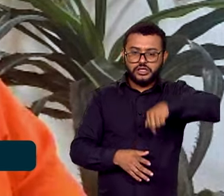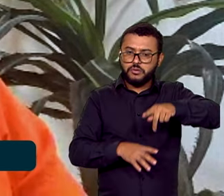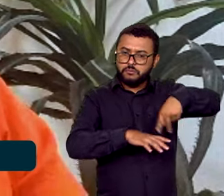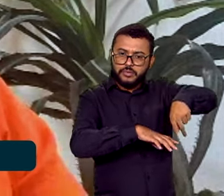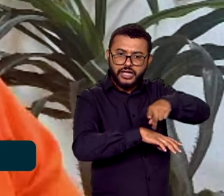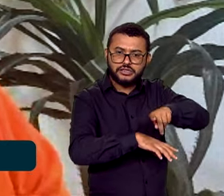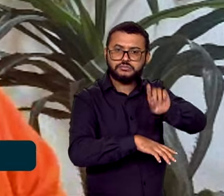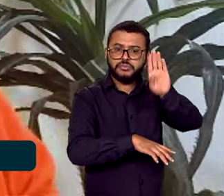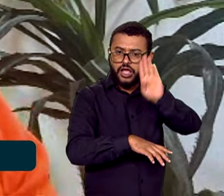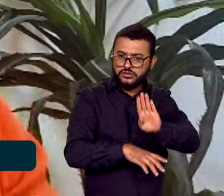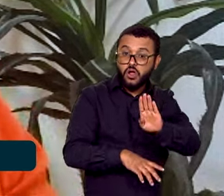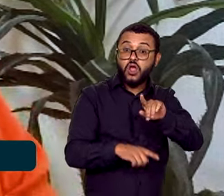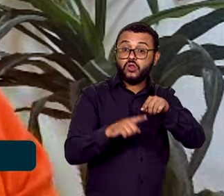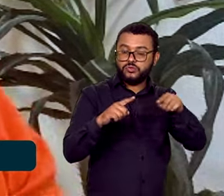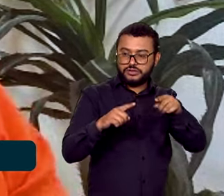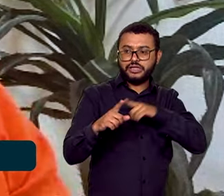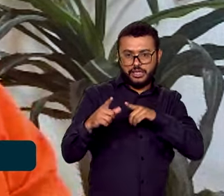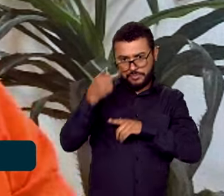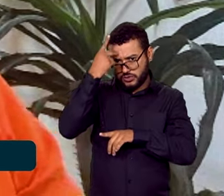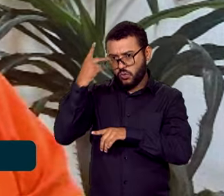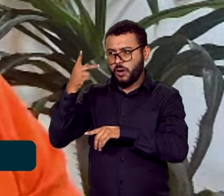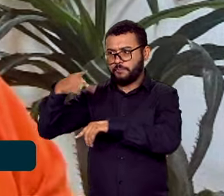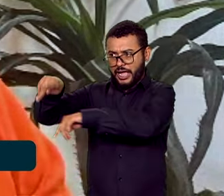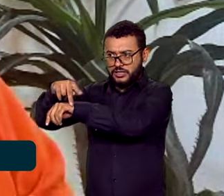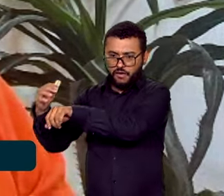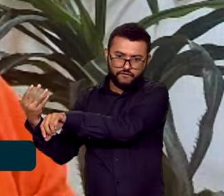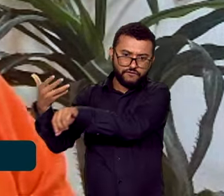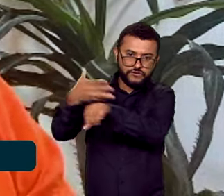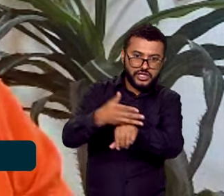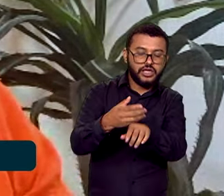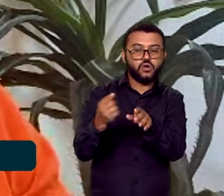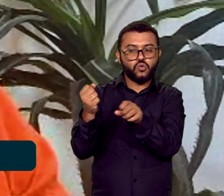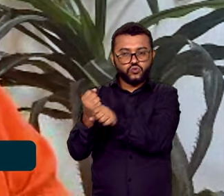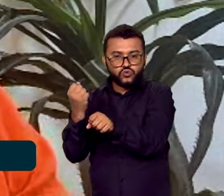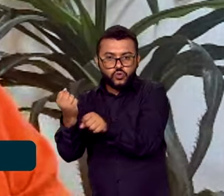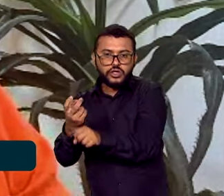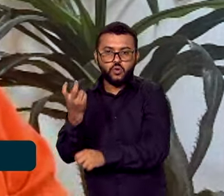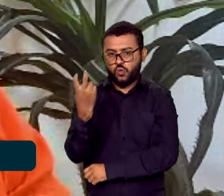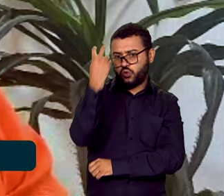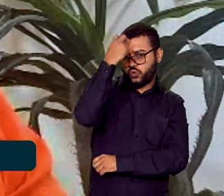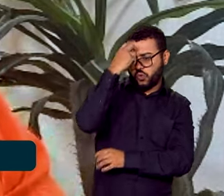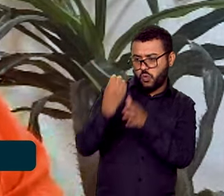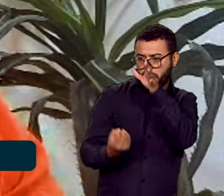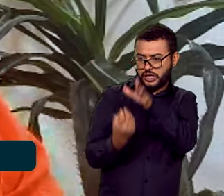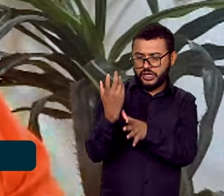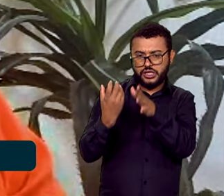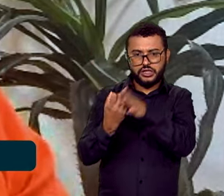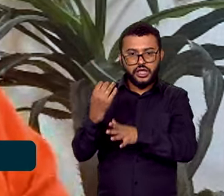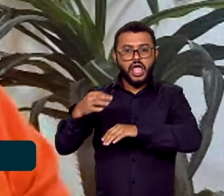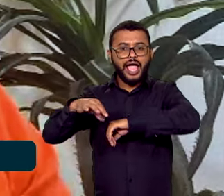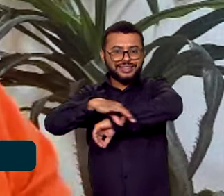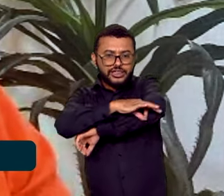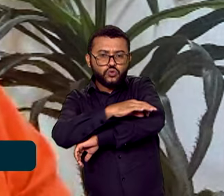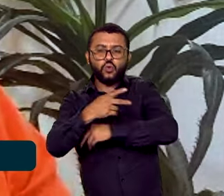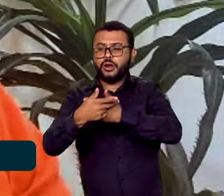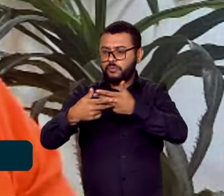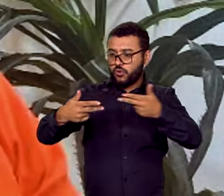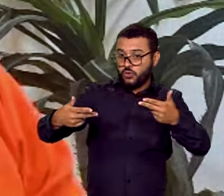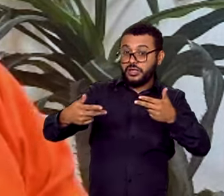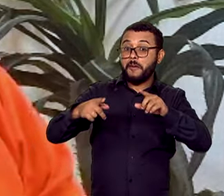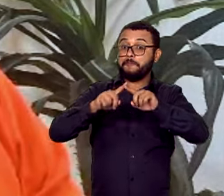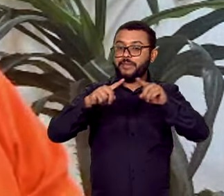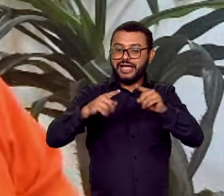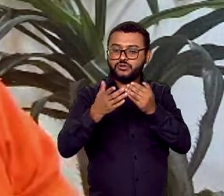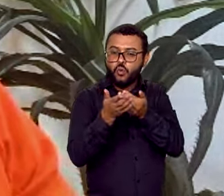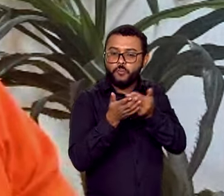país. Lógico que os imigrantes vieram depois, ajudaram com a sua cultura, com a sua arquitetura e tudo mais. Mas quem deu